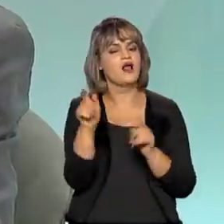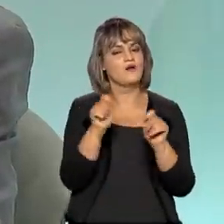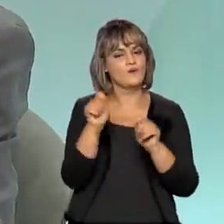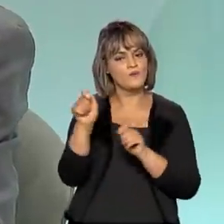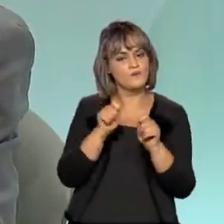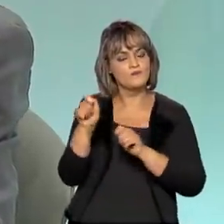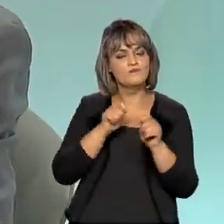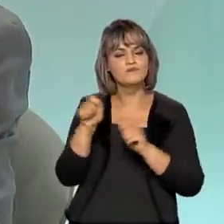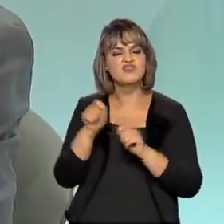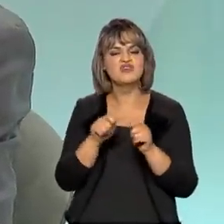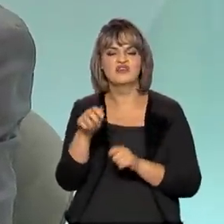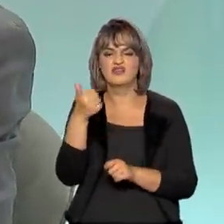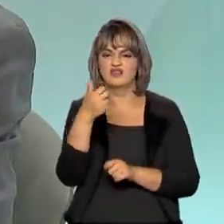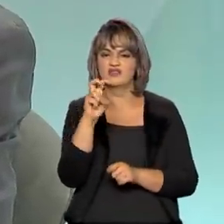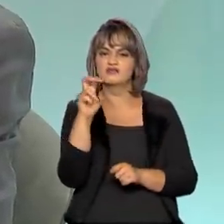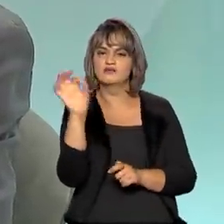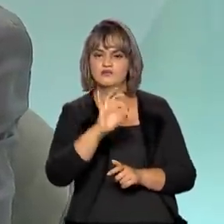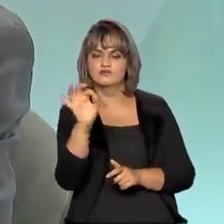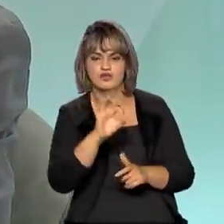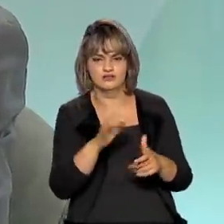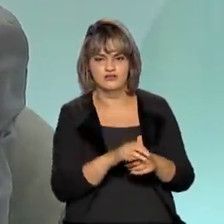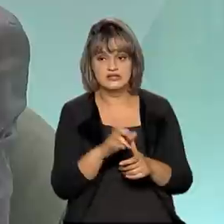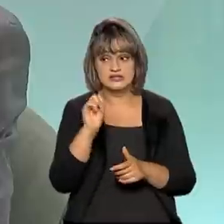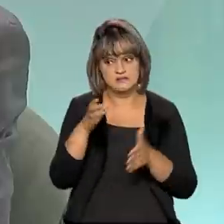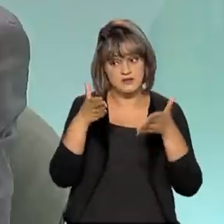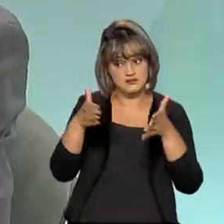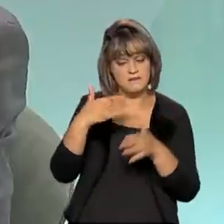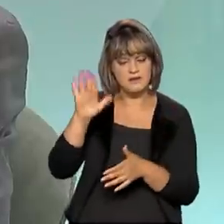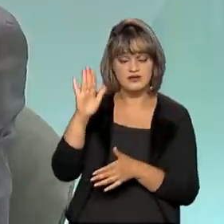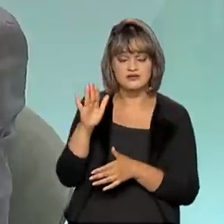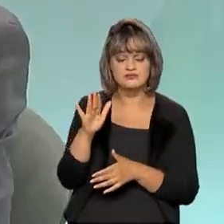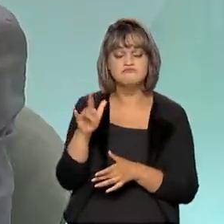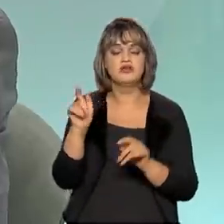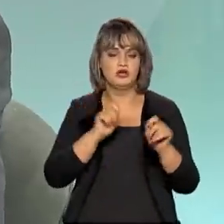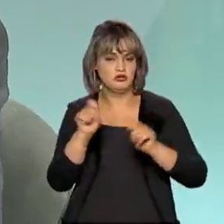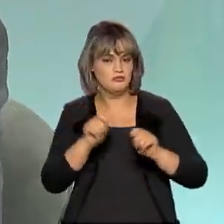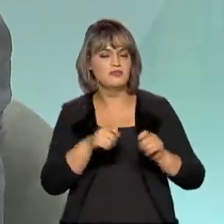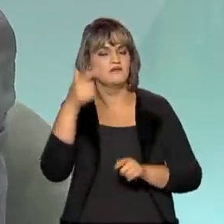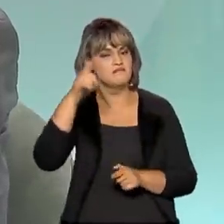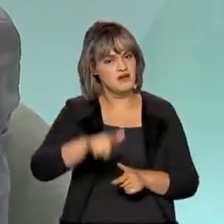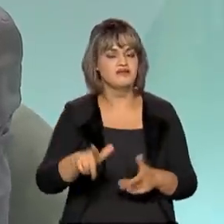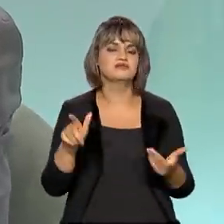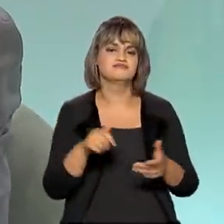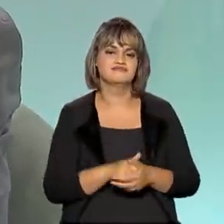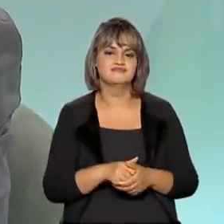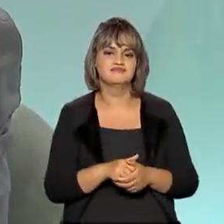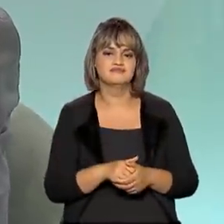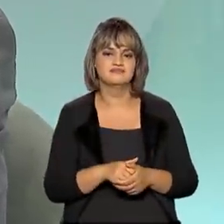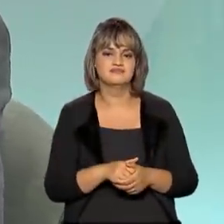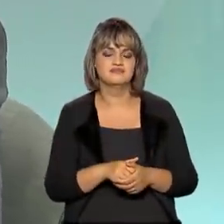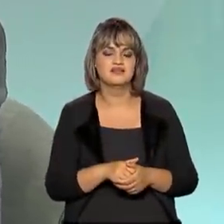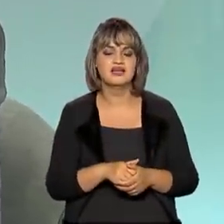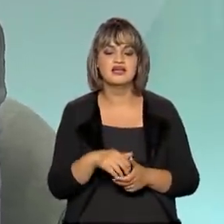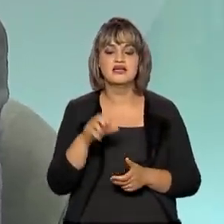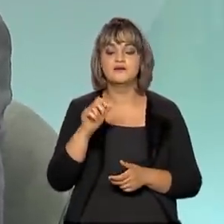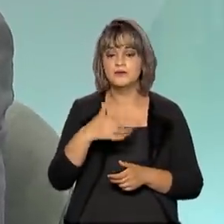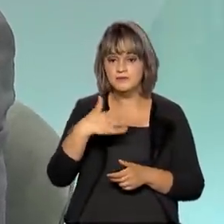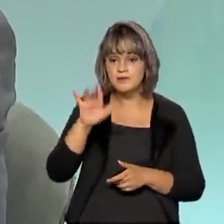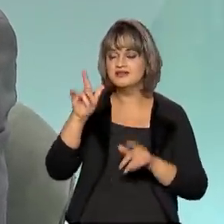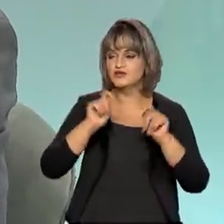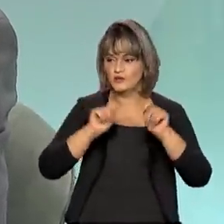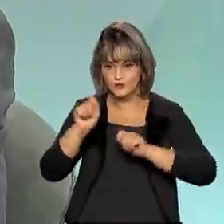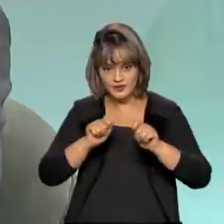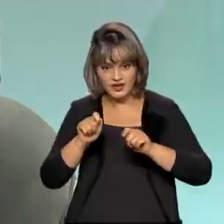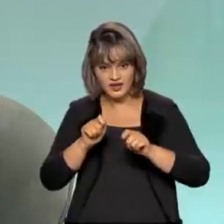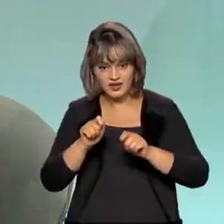com economia de 15%. Se participar mais, mais consumidores, maior vai ser a redução da carga. Sendo maior a redução da